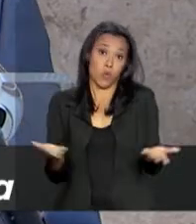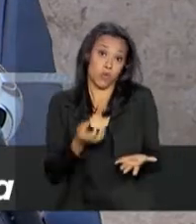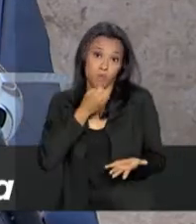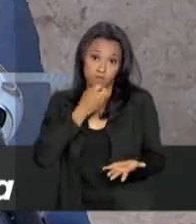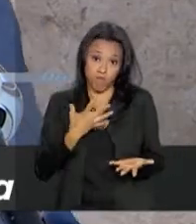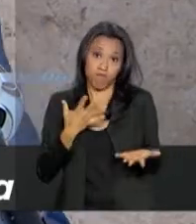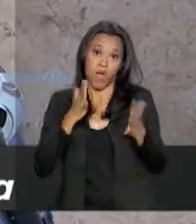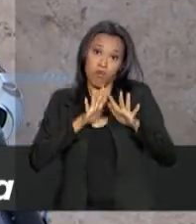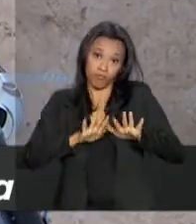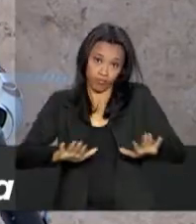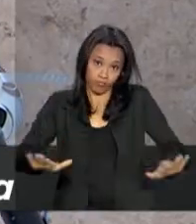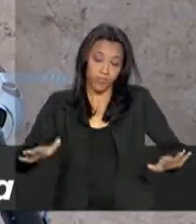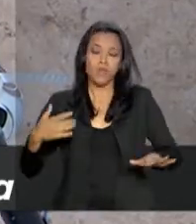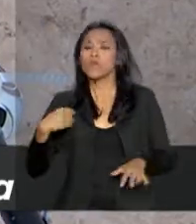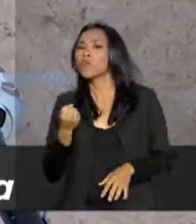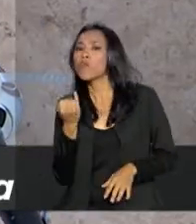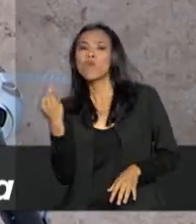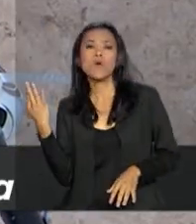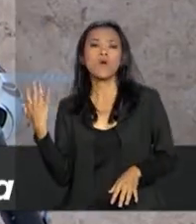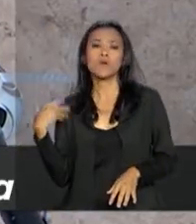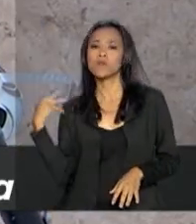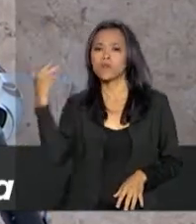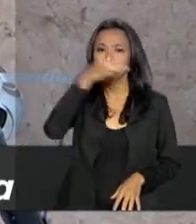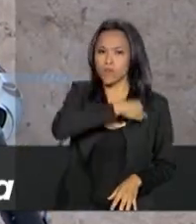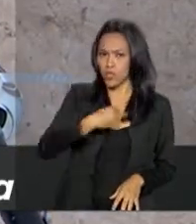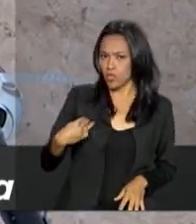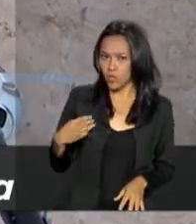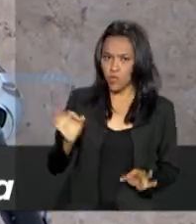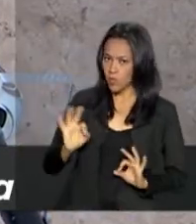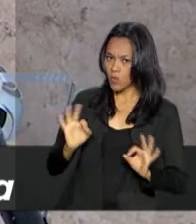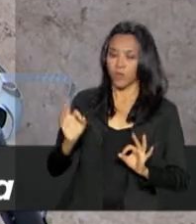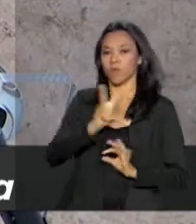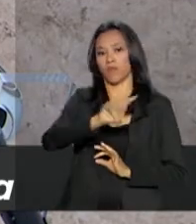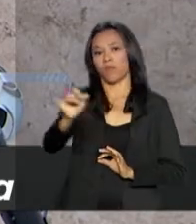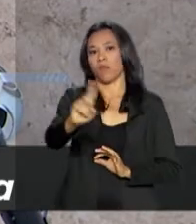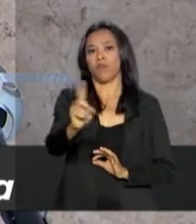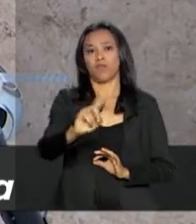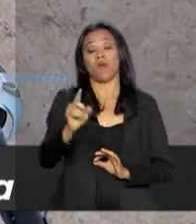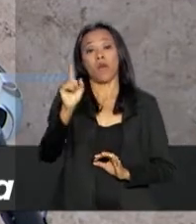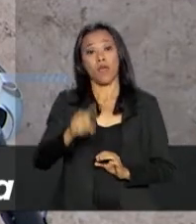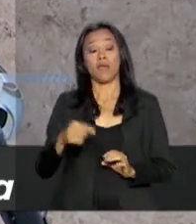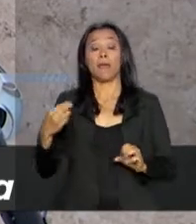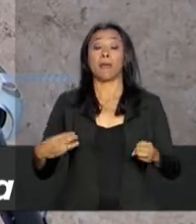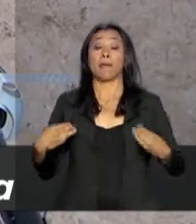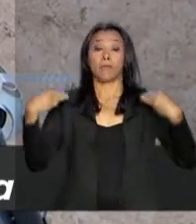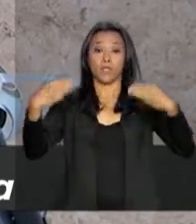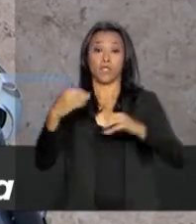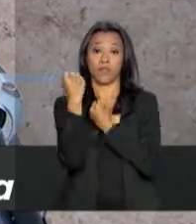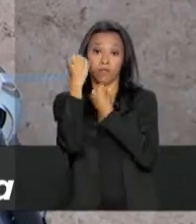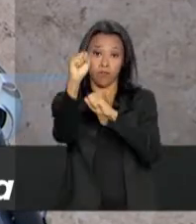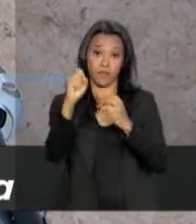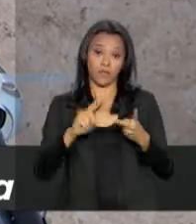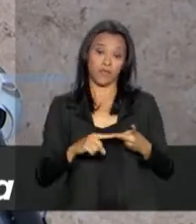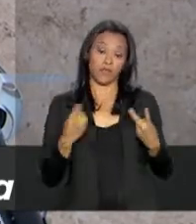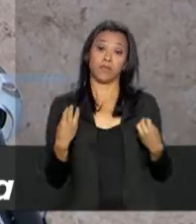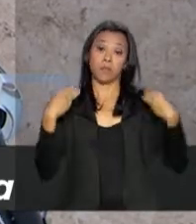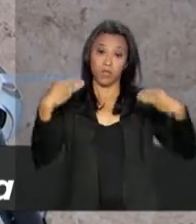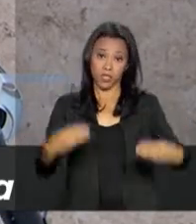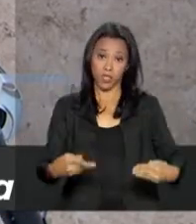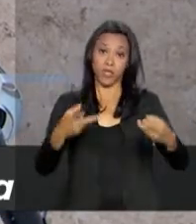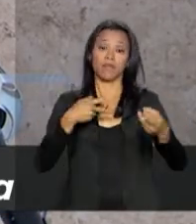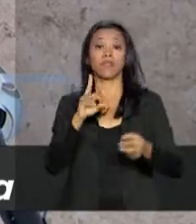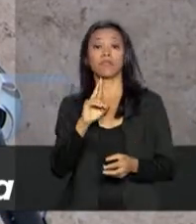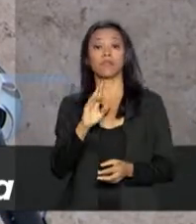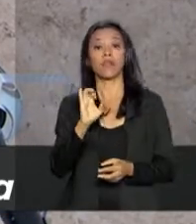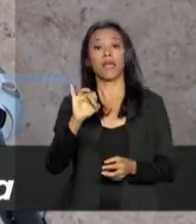são os ministros que vão nessa cidade? Não, ministros não vão. Vão representantes do Ministério do GSI, do Ministério da Defesa, da Casa Civil, do Ministério das Relações